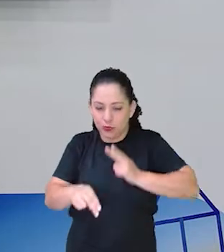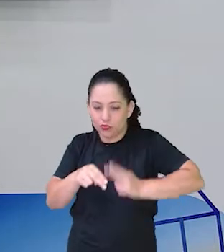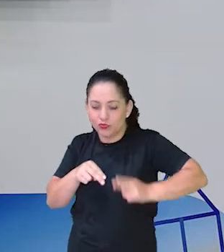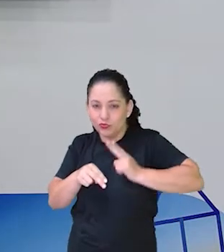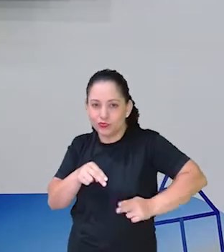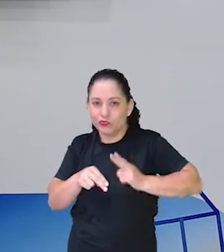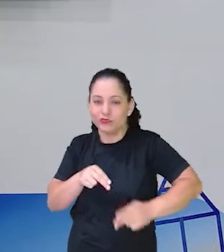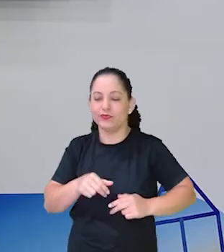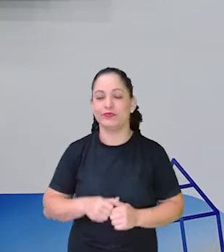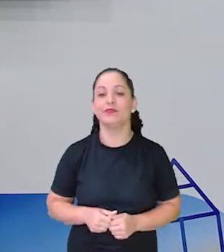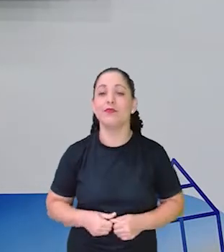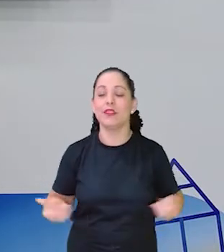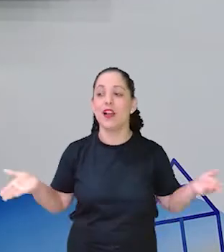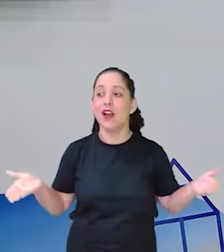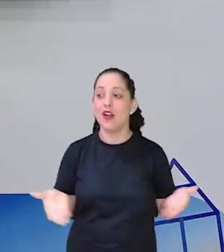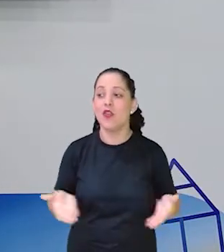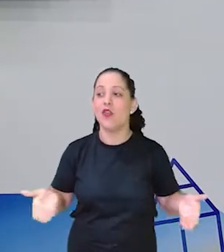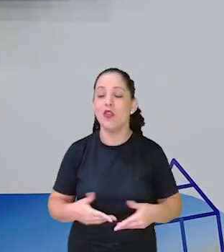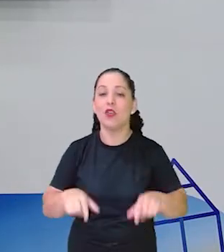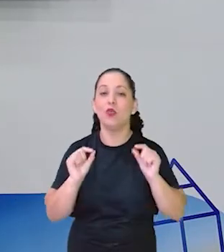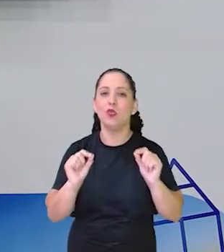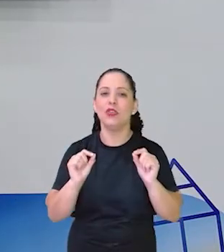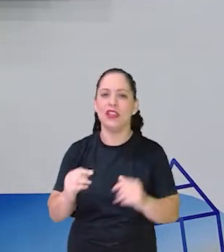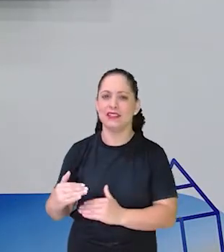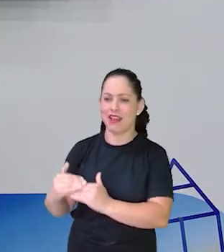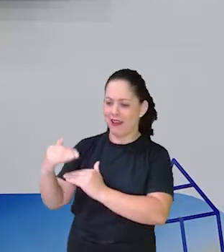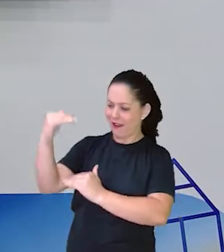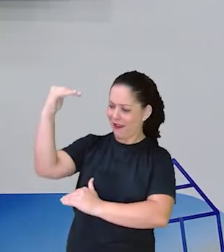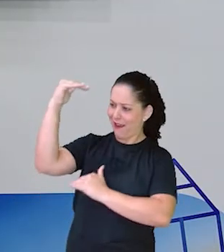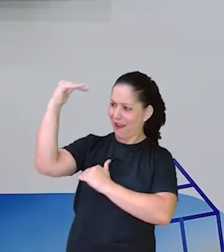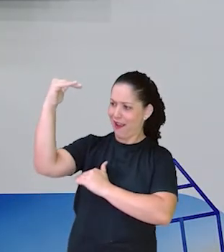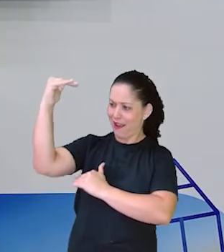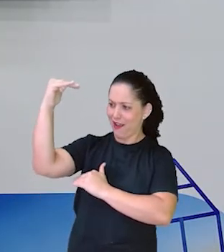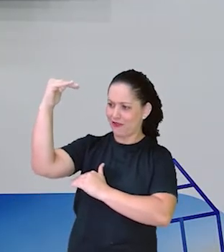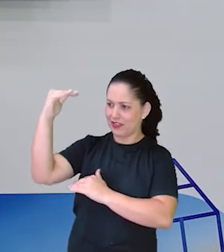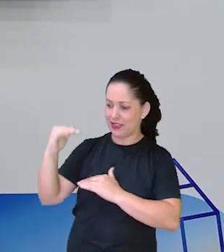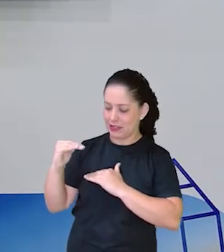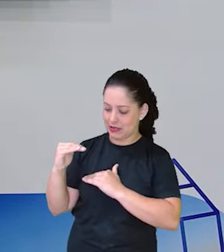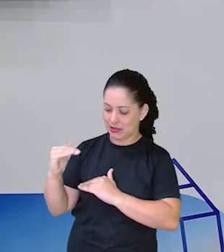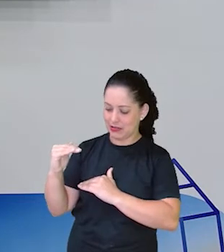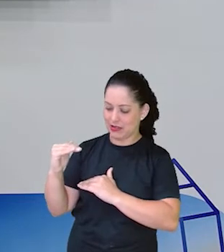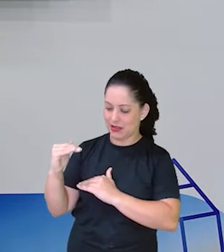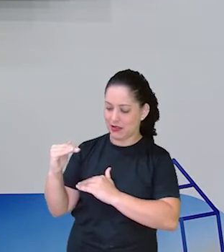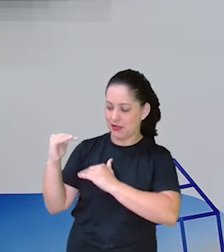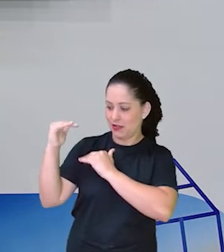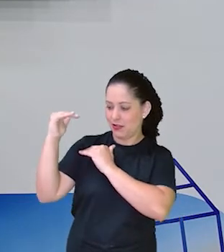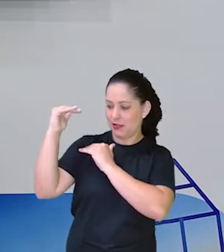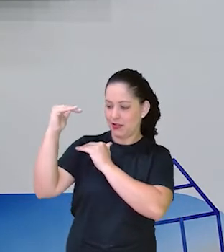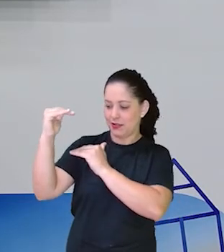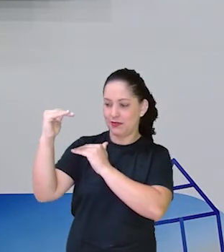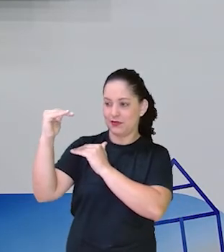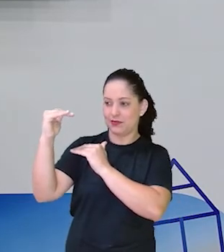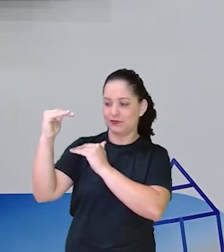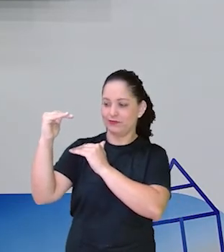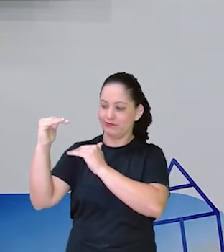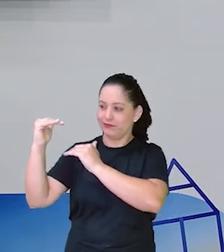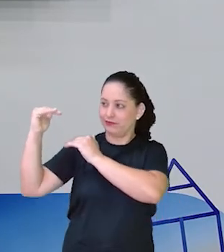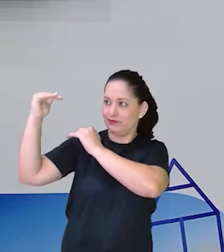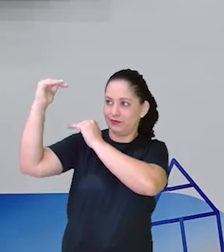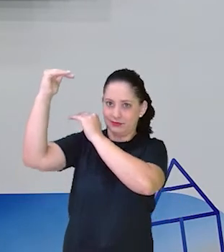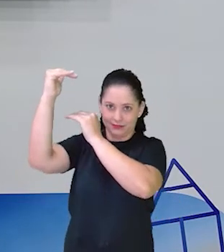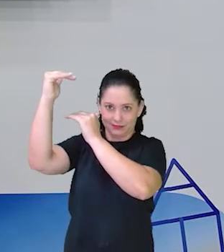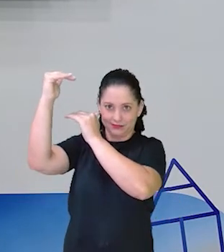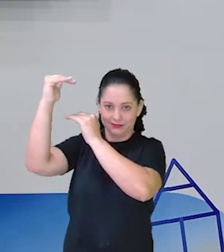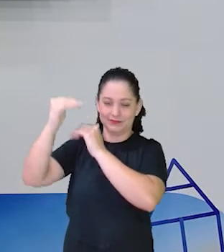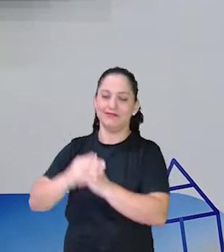Então a gente vai Tirar aqui ó Essa garrafa A gente vê Que tem umas três partes Tem essa aqui Né? Desenhadinha assim ó